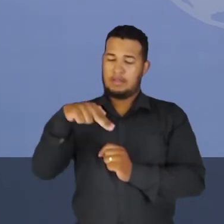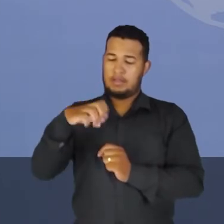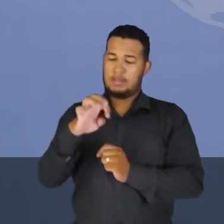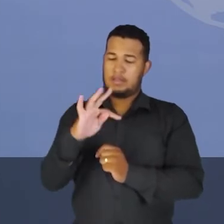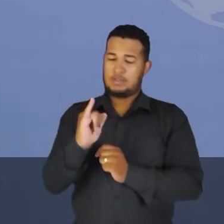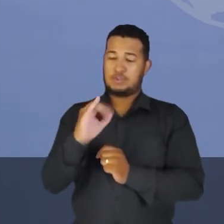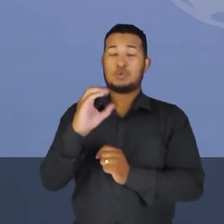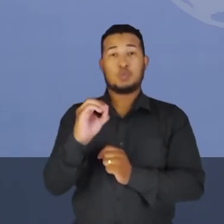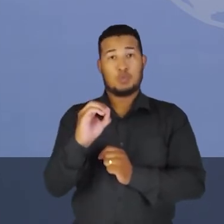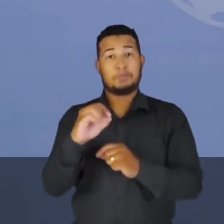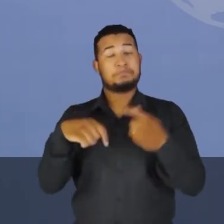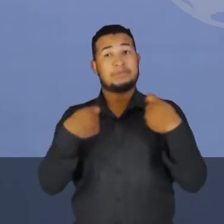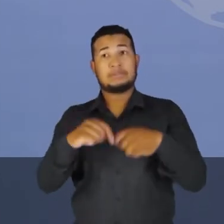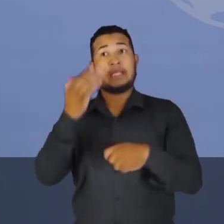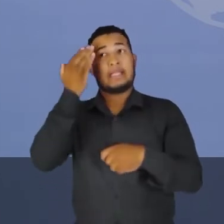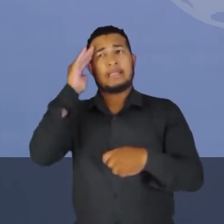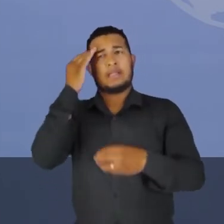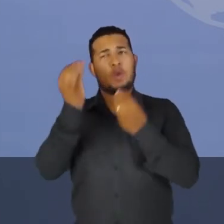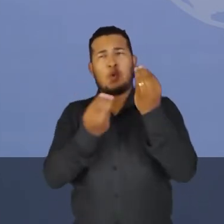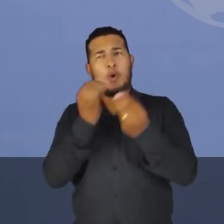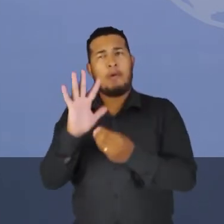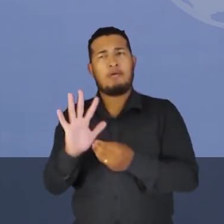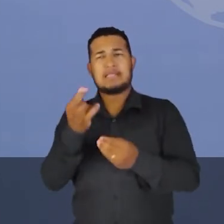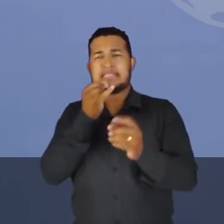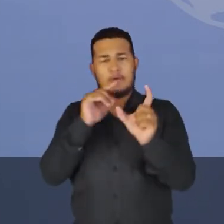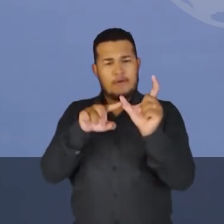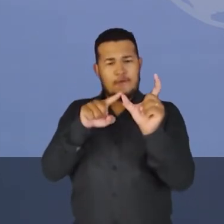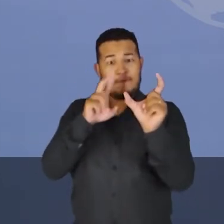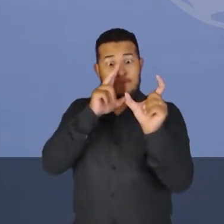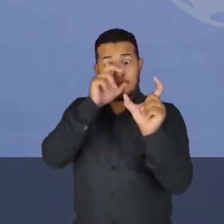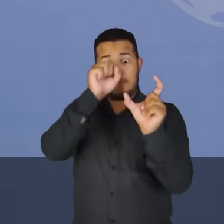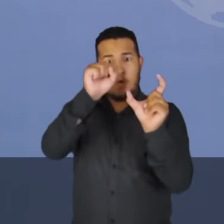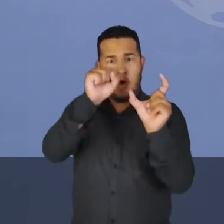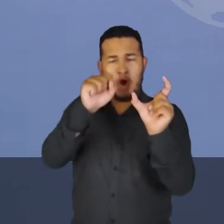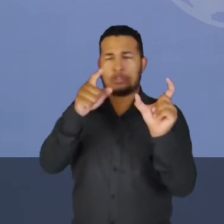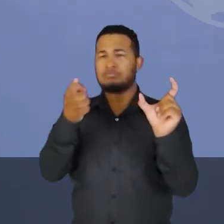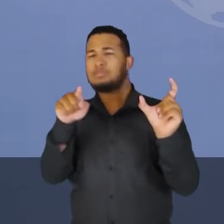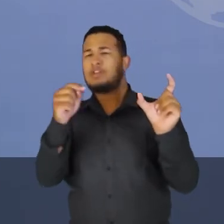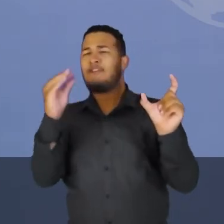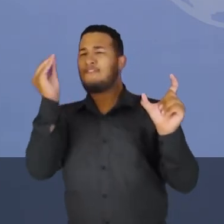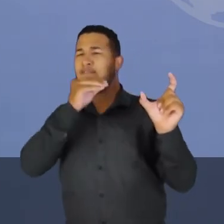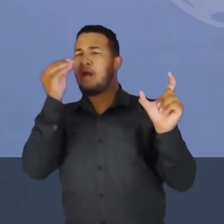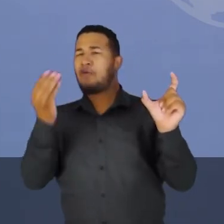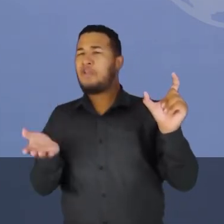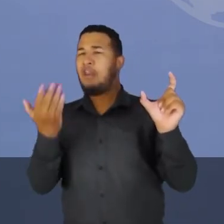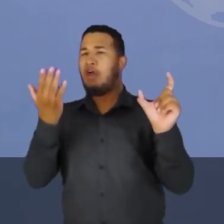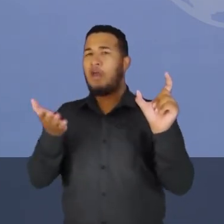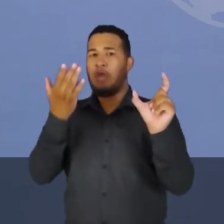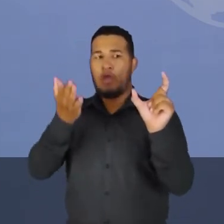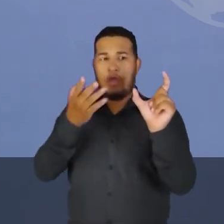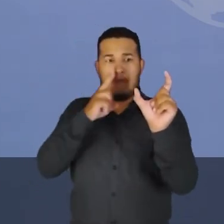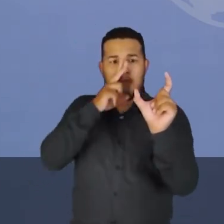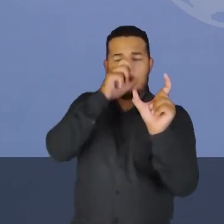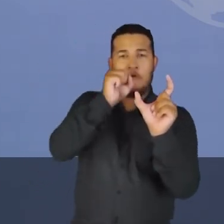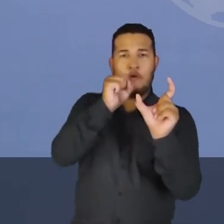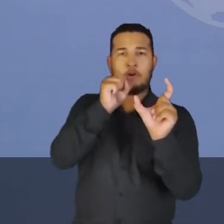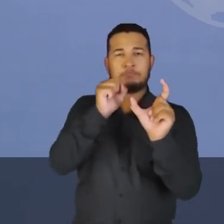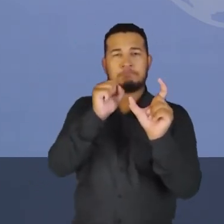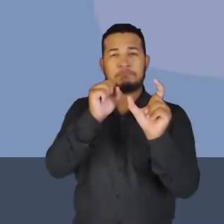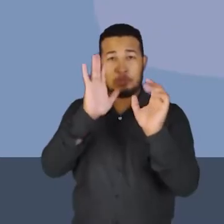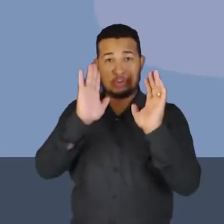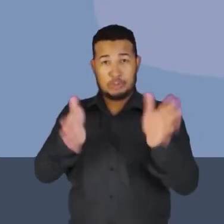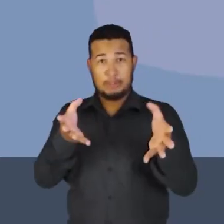entender um pouco dessas densidades. Mas vencido essa parte, vamos agora a uma parte